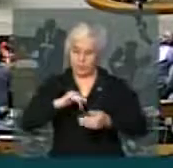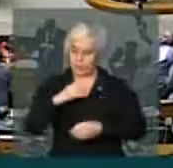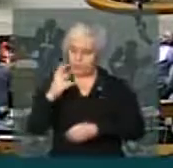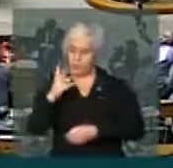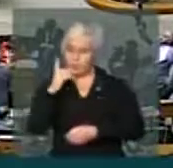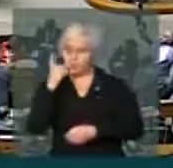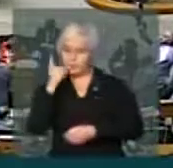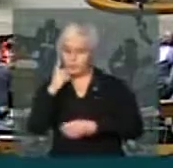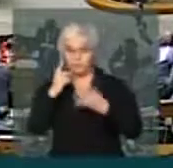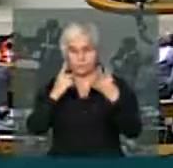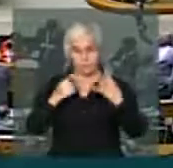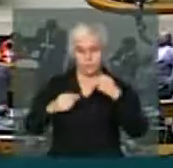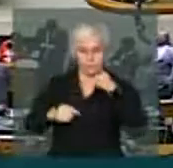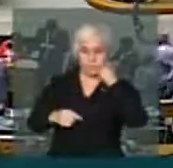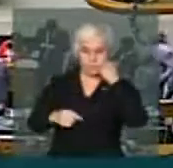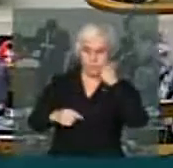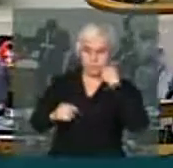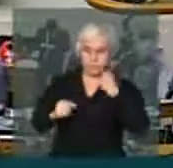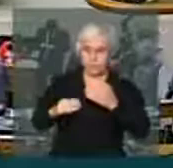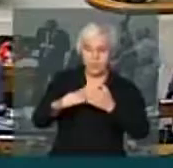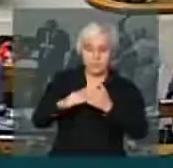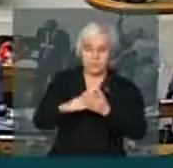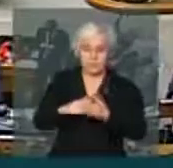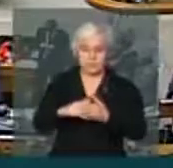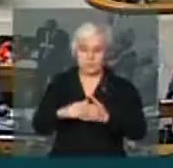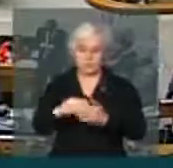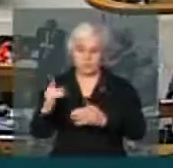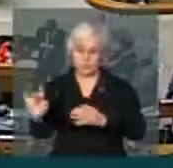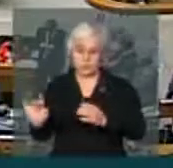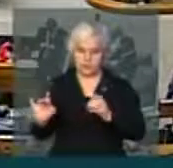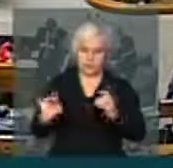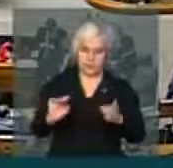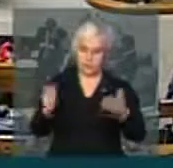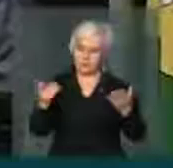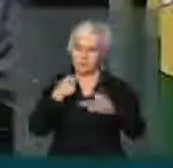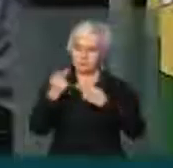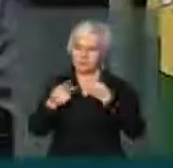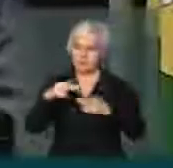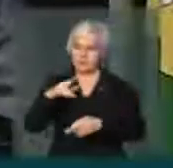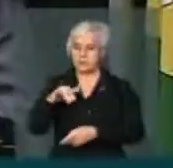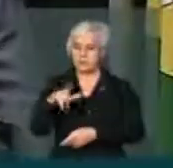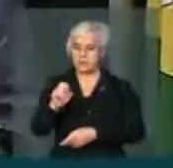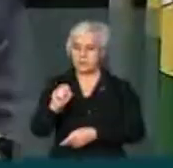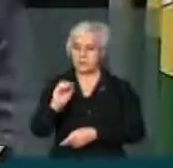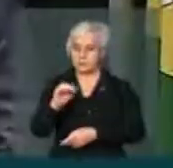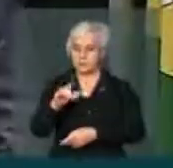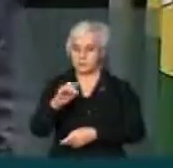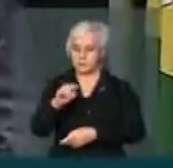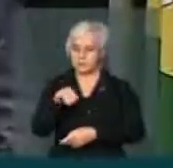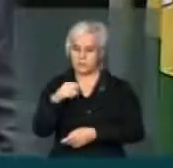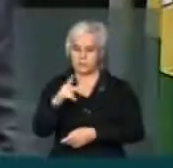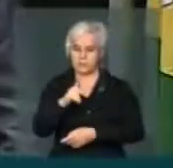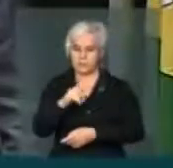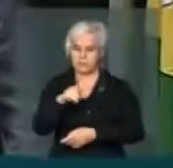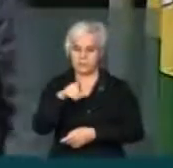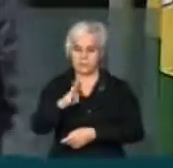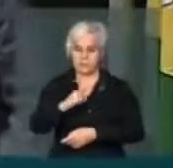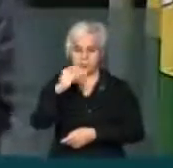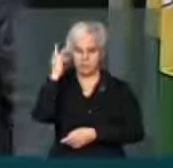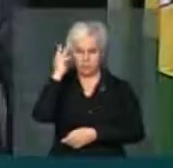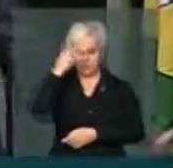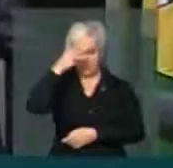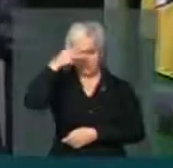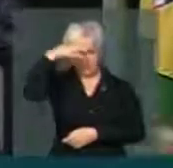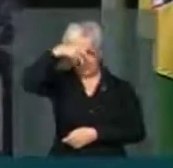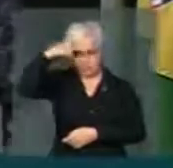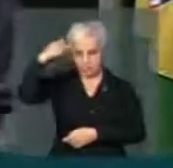deputados e quatro senadores. Até este número. E agora, na tribuna, Nilson Leitão, deputado do PSDB do Estado do Mato Grosso.